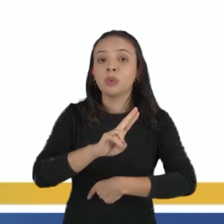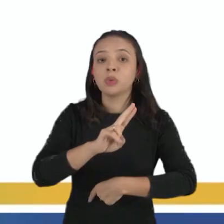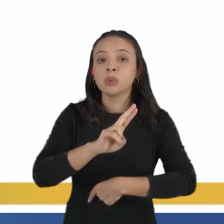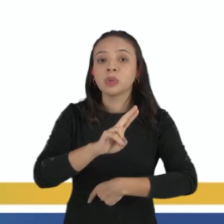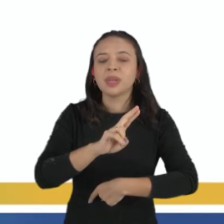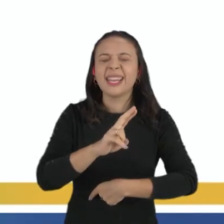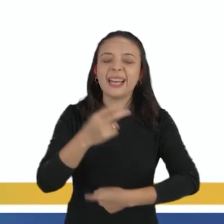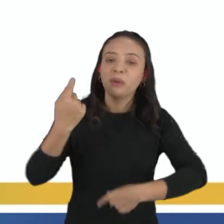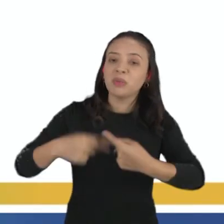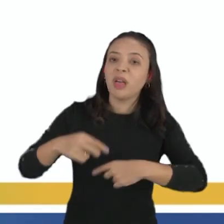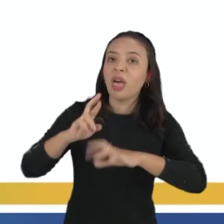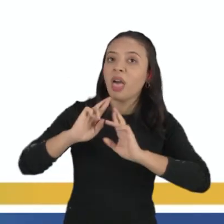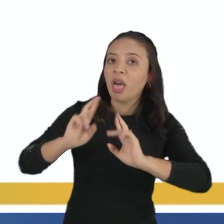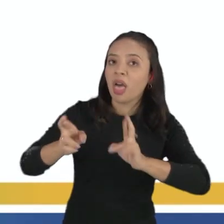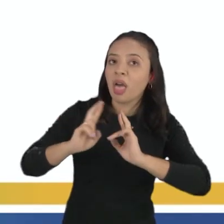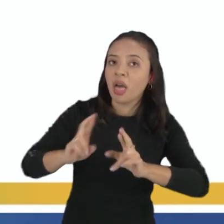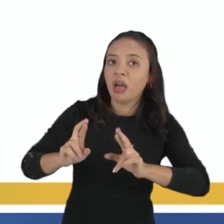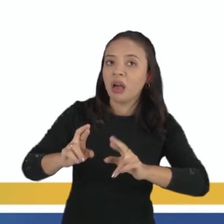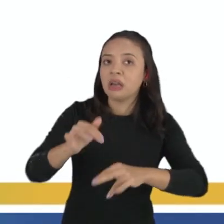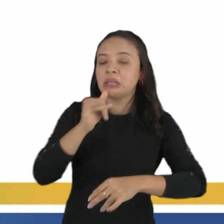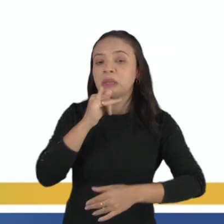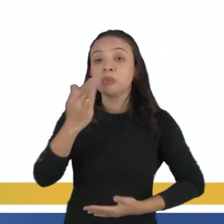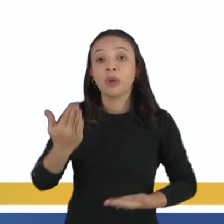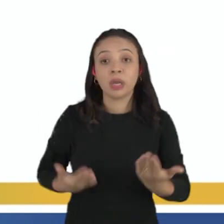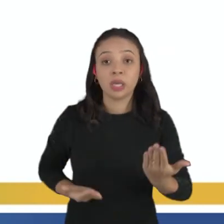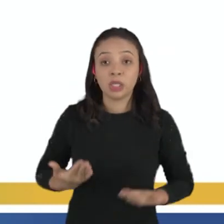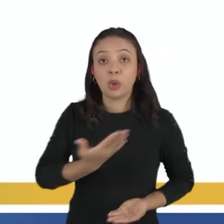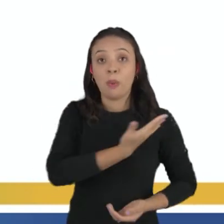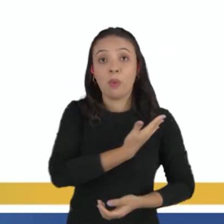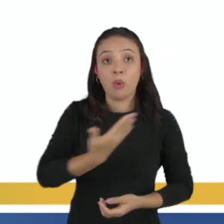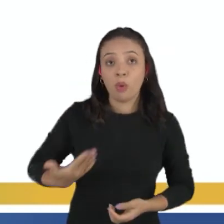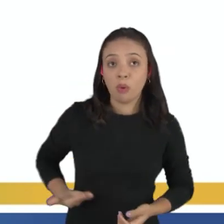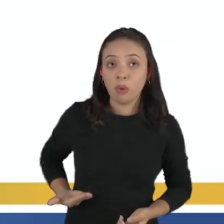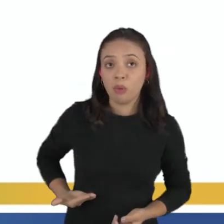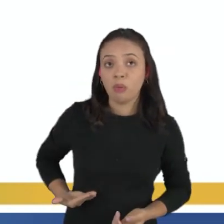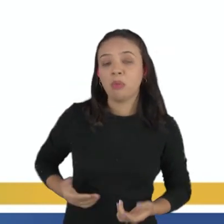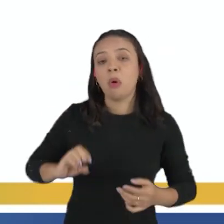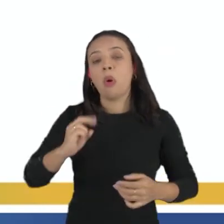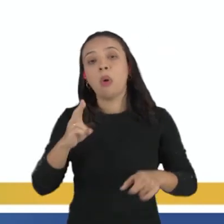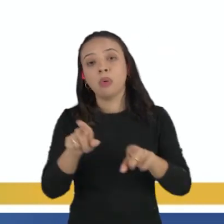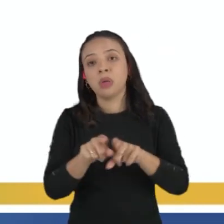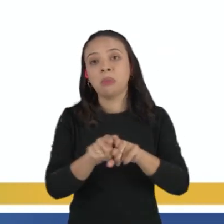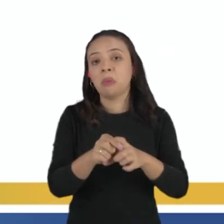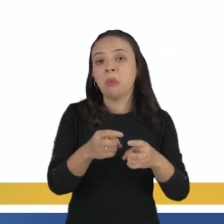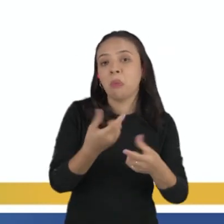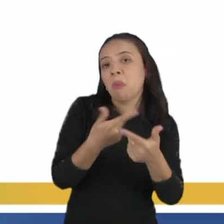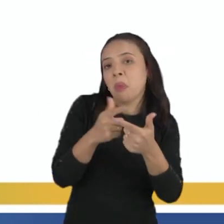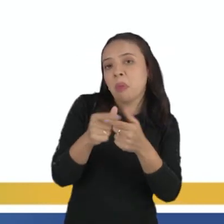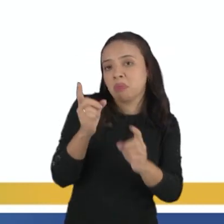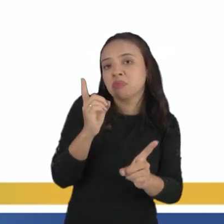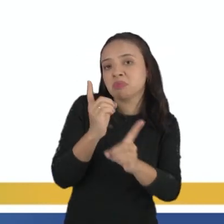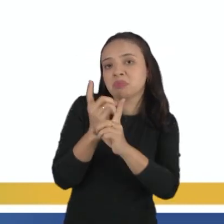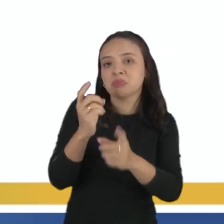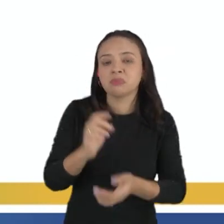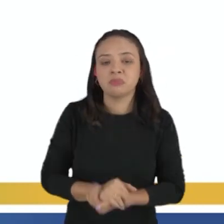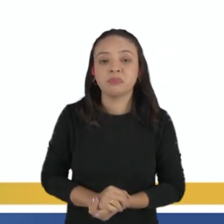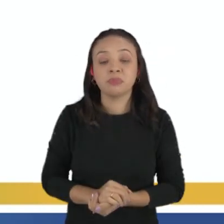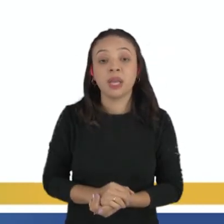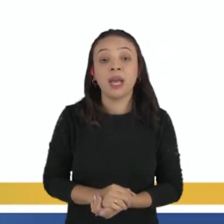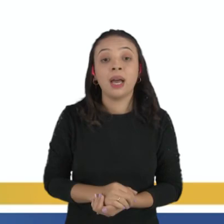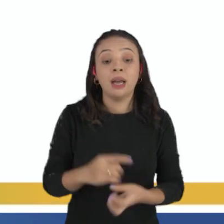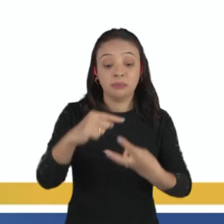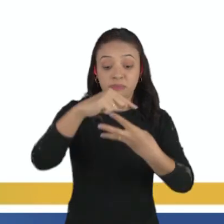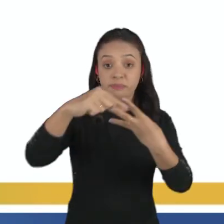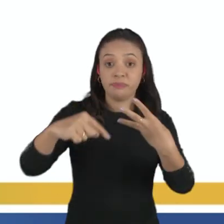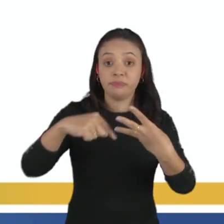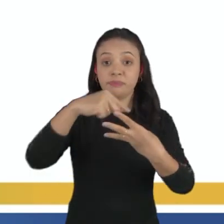para reclamar a algum servidor público sobre algum problema identificado. Essas são as três